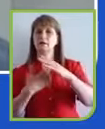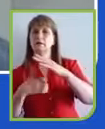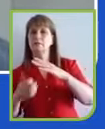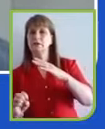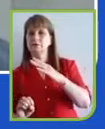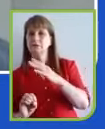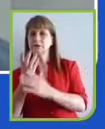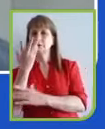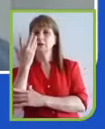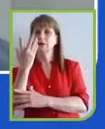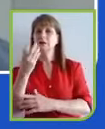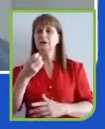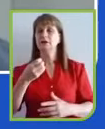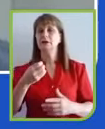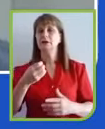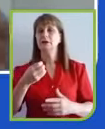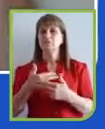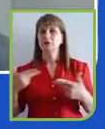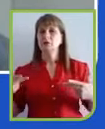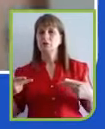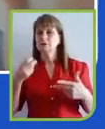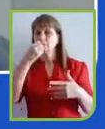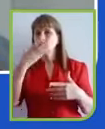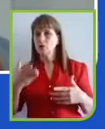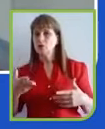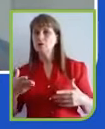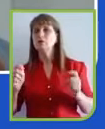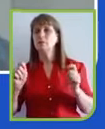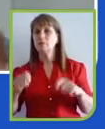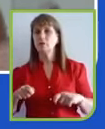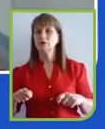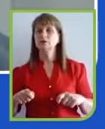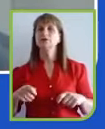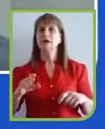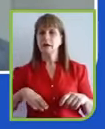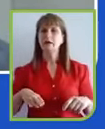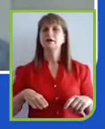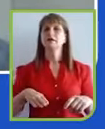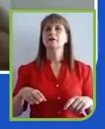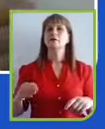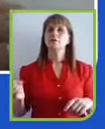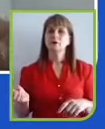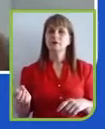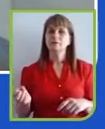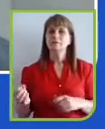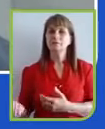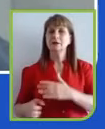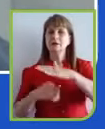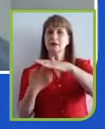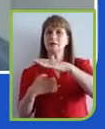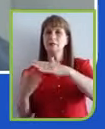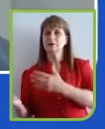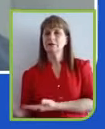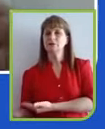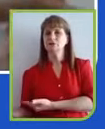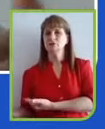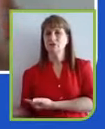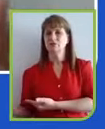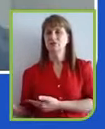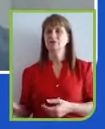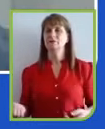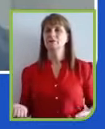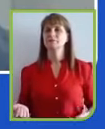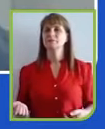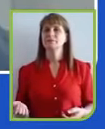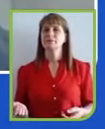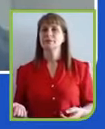é jargão das startups, isso é uma startup, não apenas uma pequena e média empresa. Então, esse é o primeiro ponto. Agora,